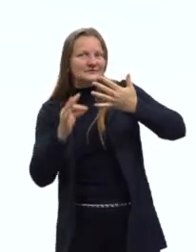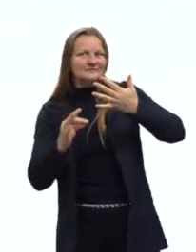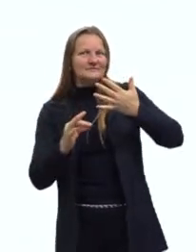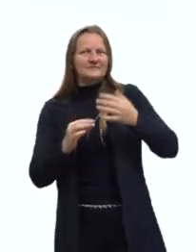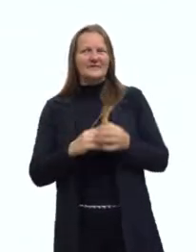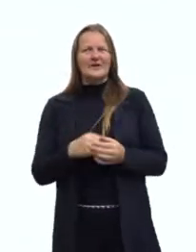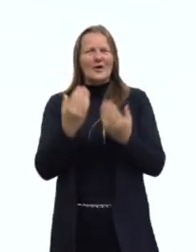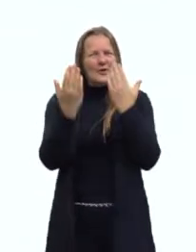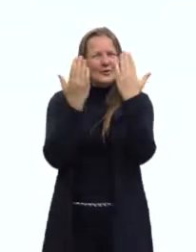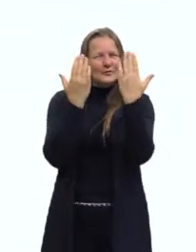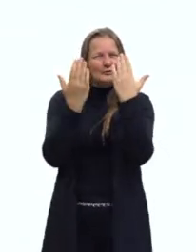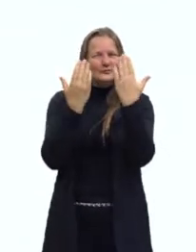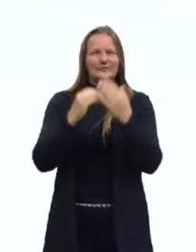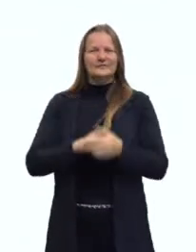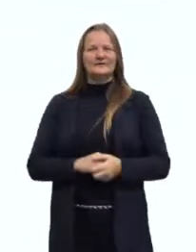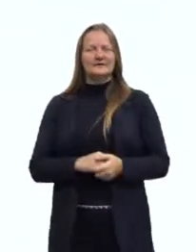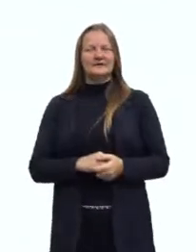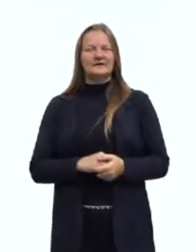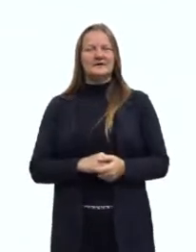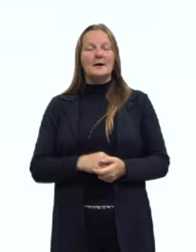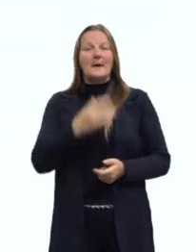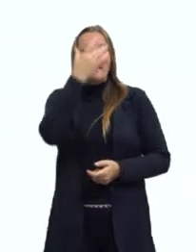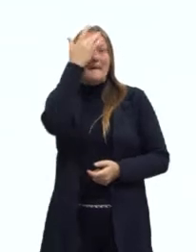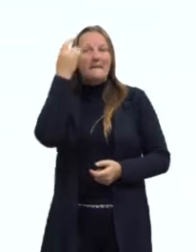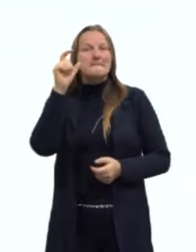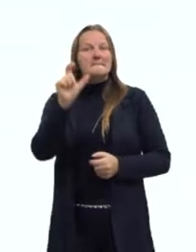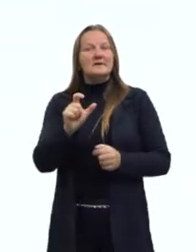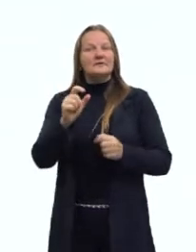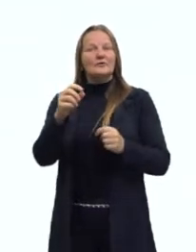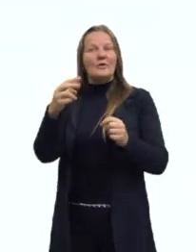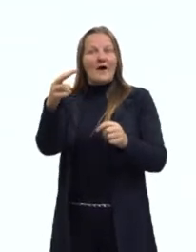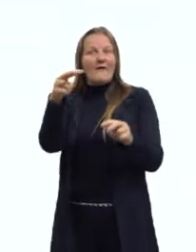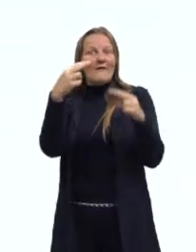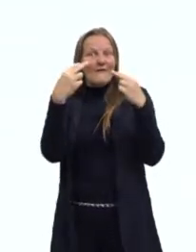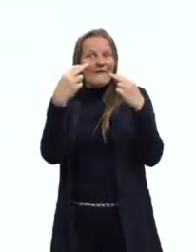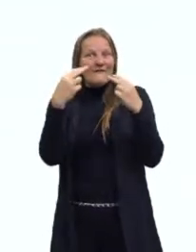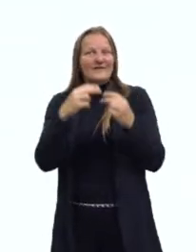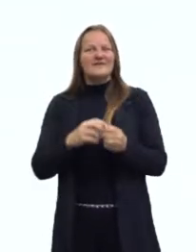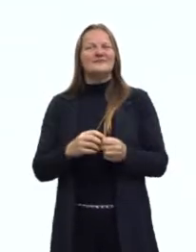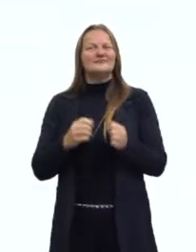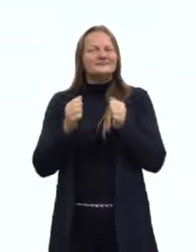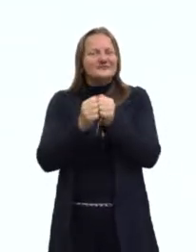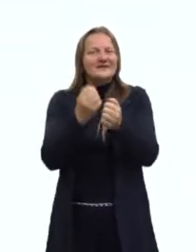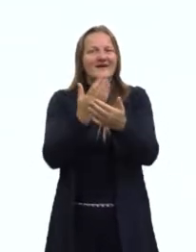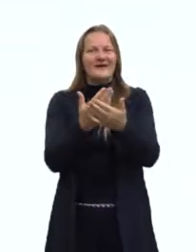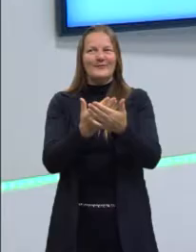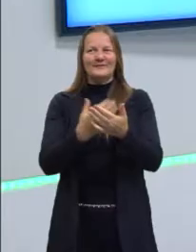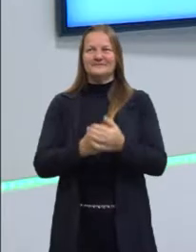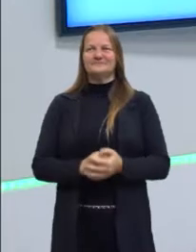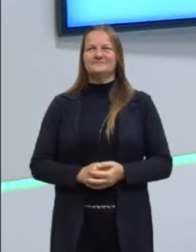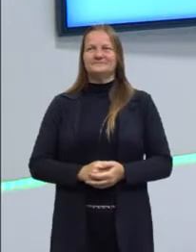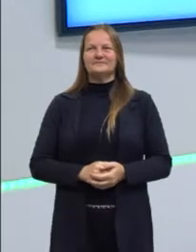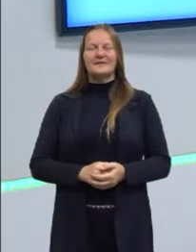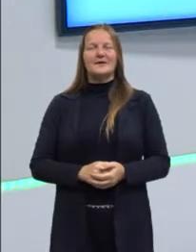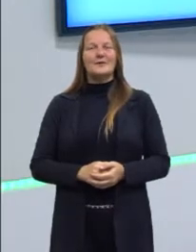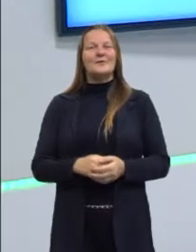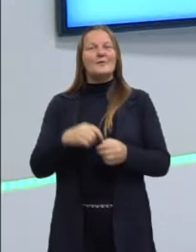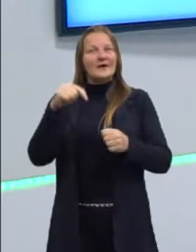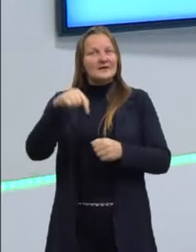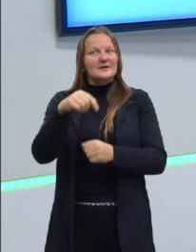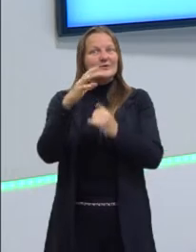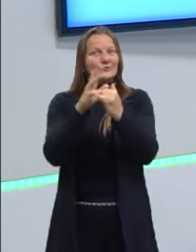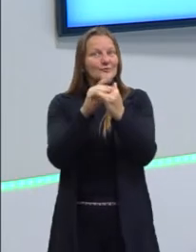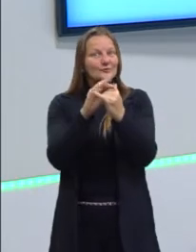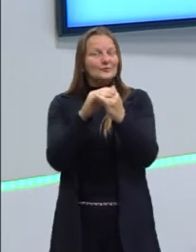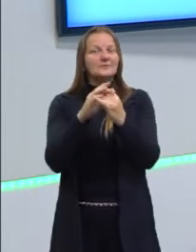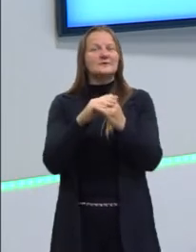foi uma dúvida que chegou para mim de pessoas que assistem, acompanham as nossas aulas pelo canal do YouTube